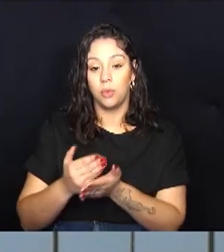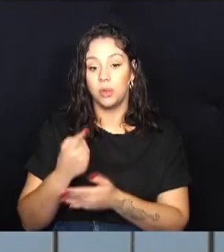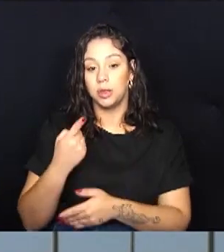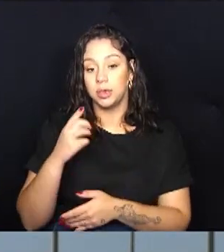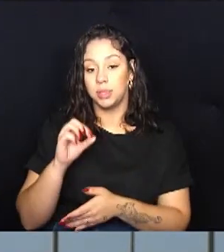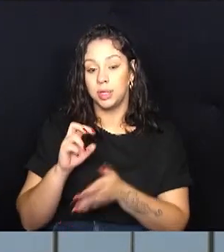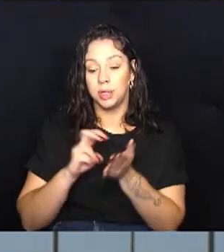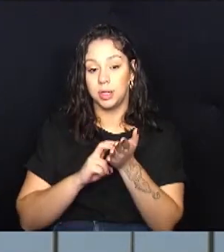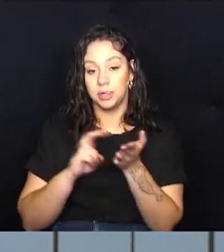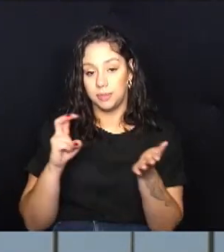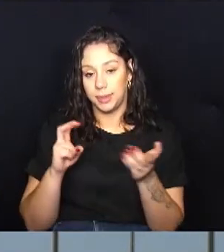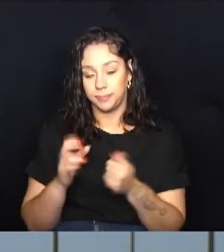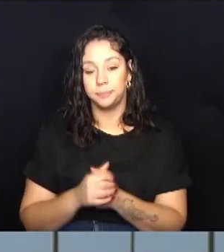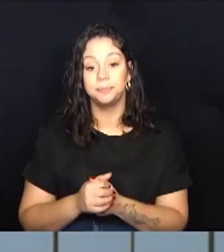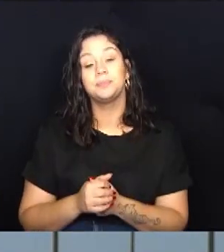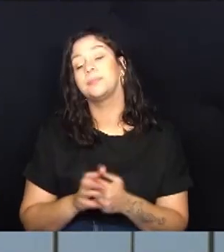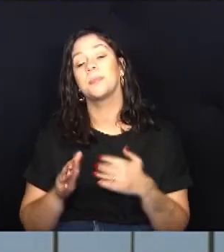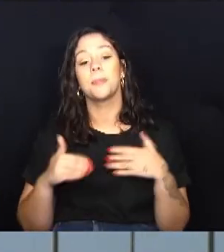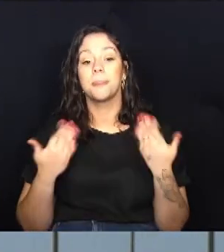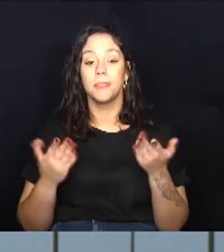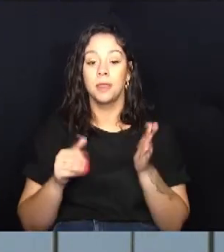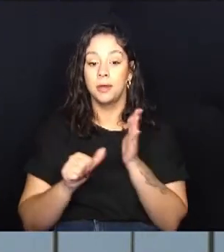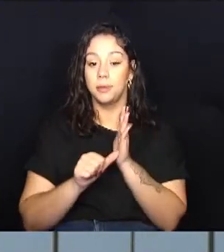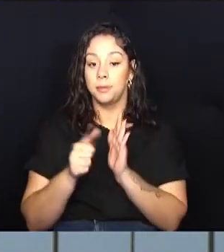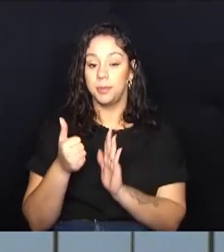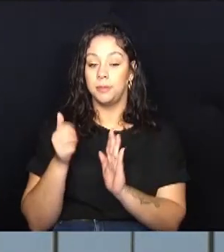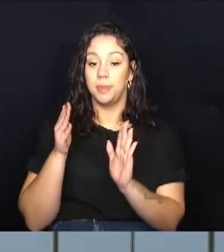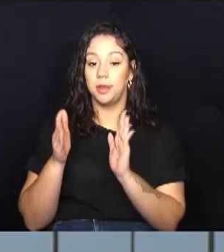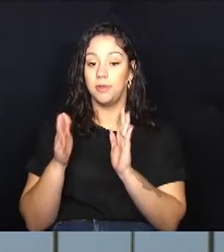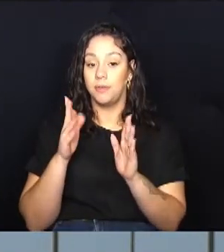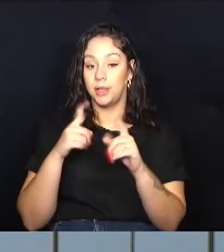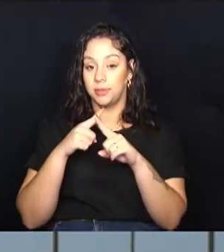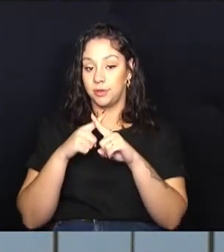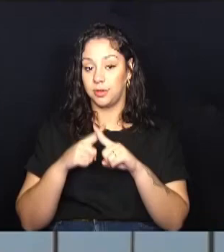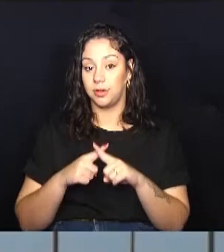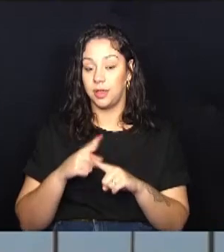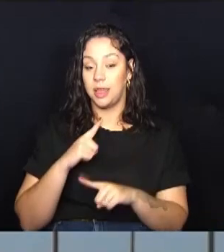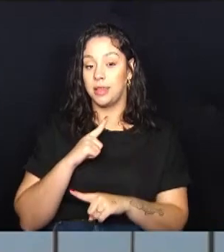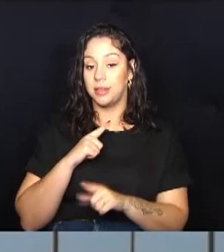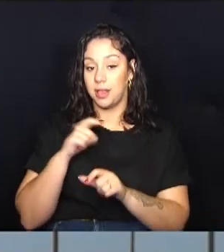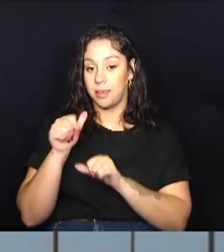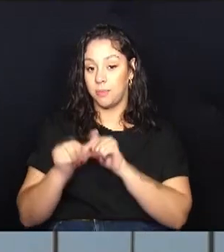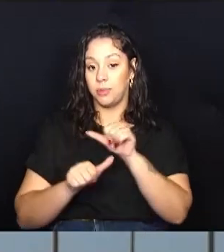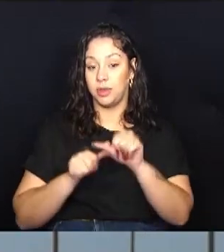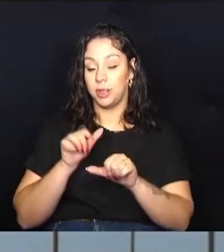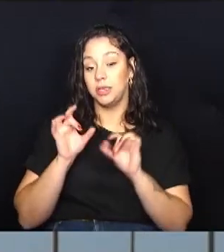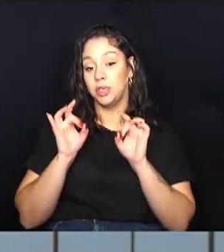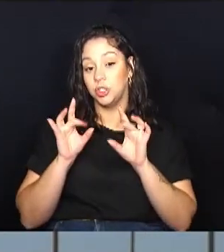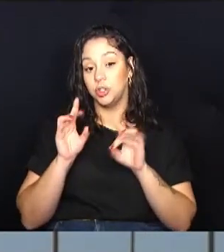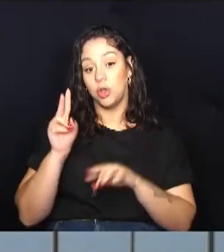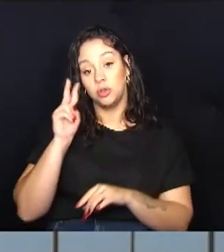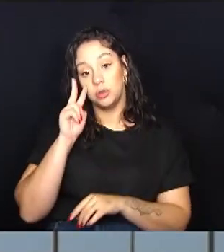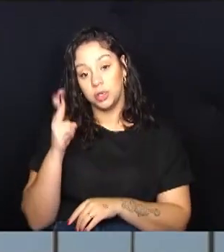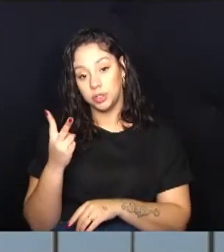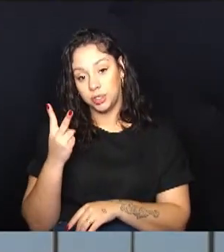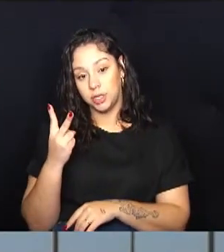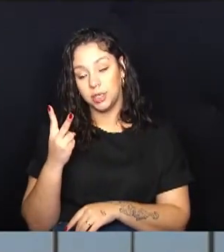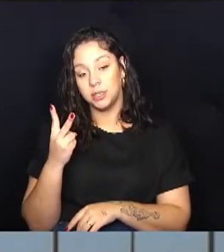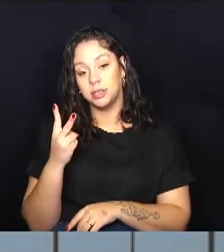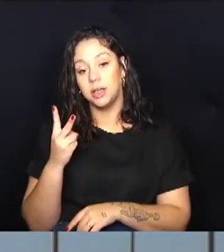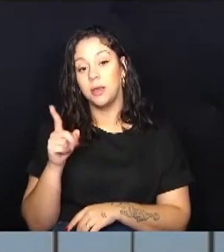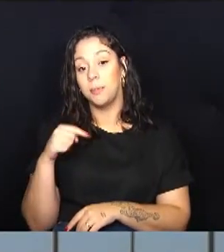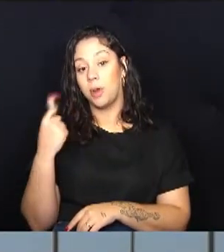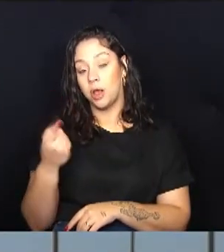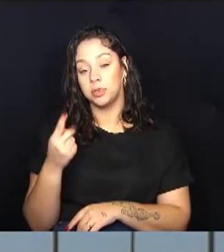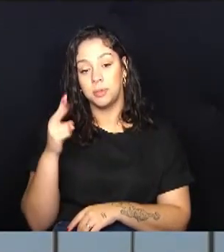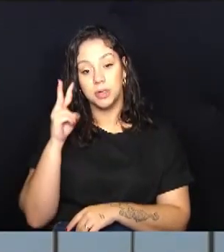horas da manhã. Assim, na primeira fase da competição, a gente tem essa alteração apenas nos dois dias, próxima segunda-feira,